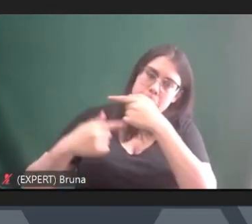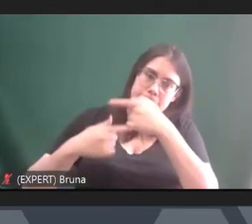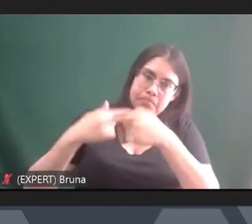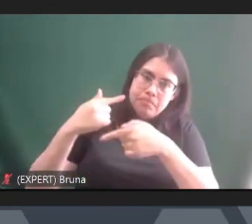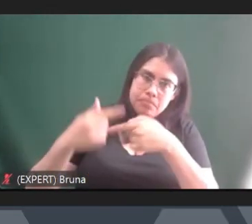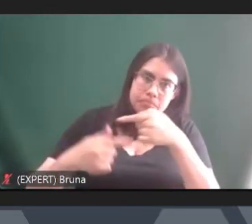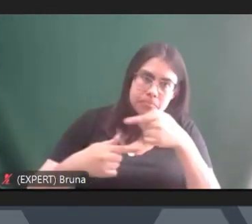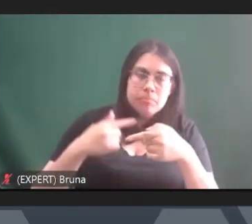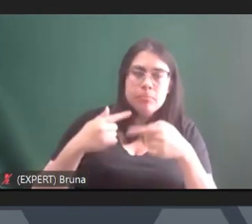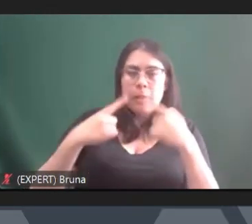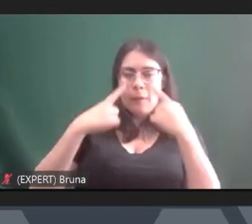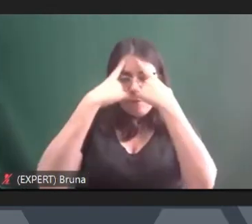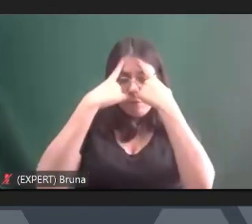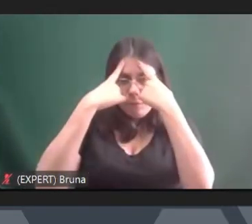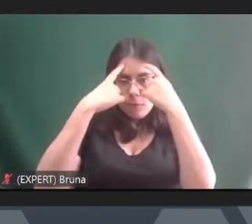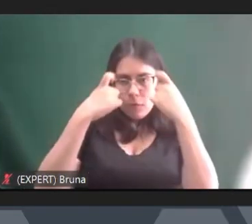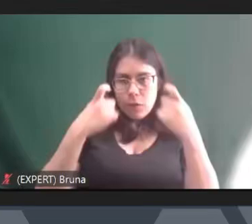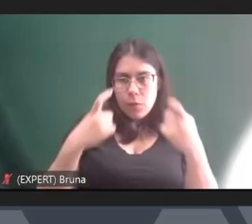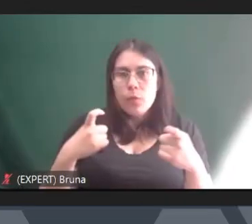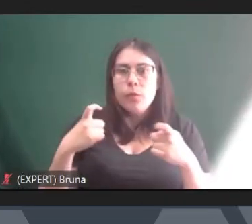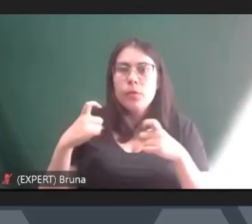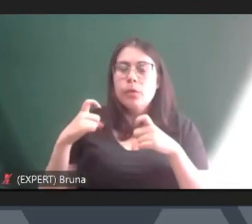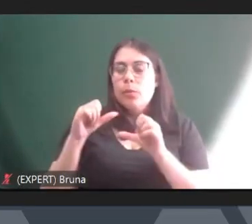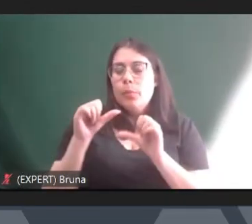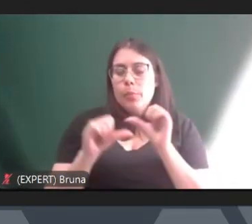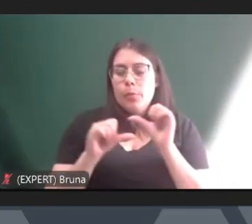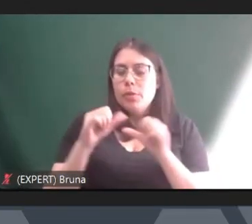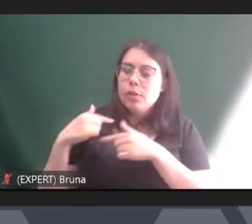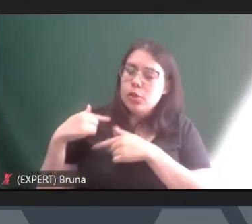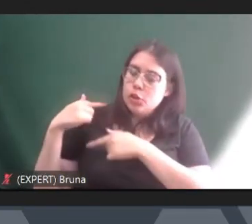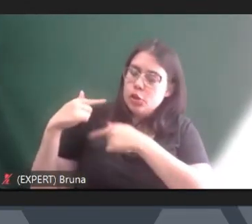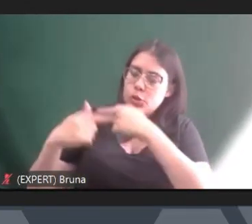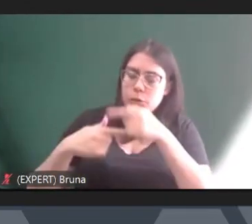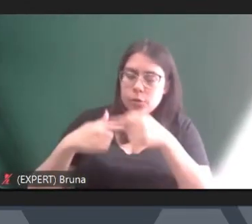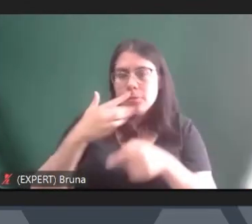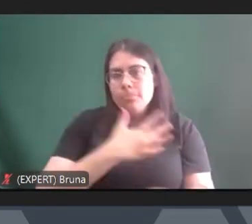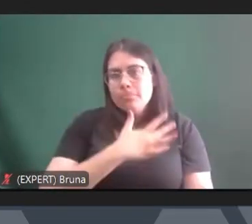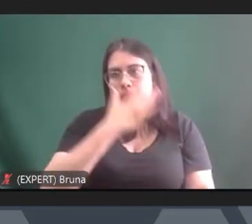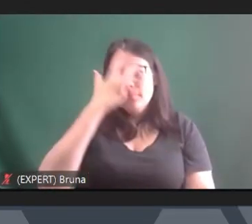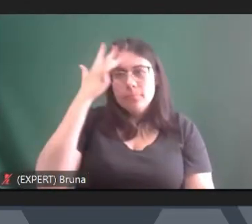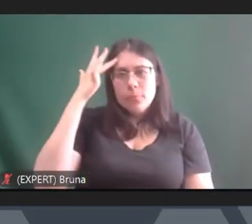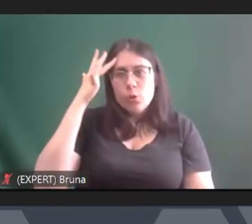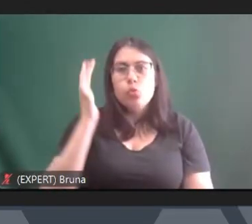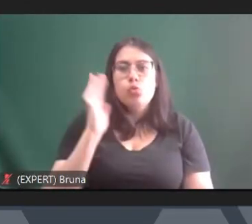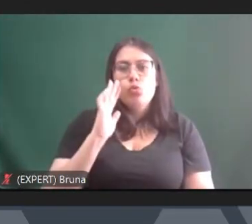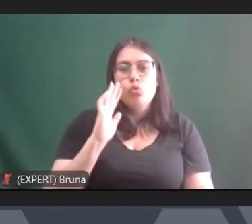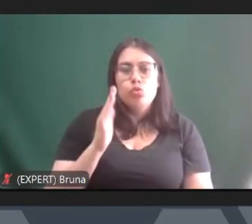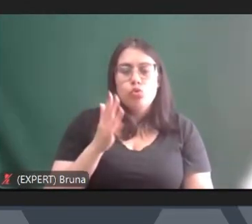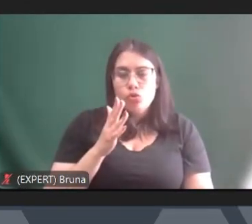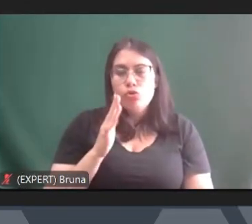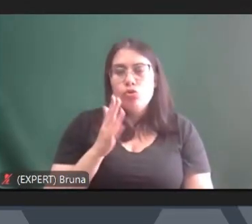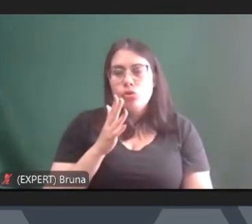a violência ela surge numa mudança de geração com aquelas pessoas que já estando aqui